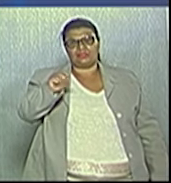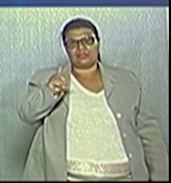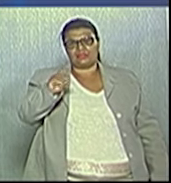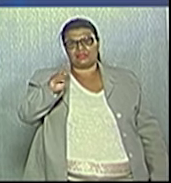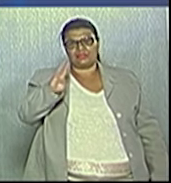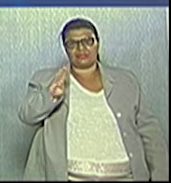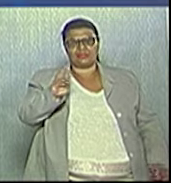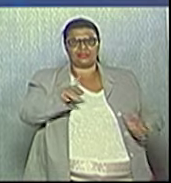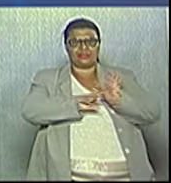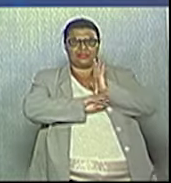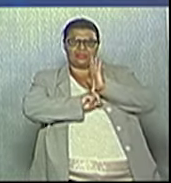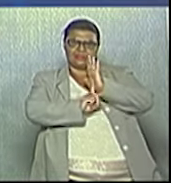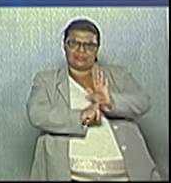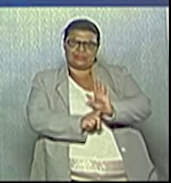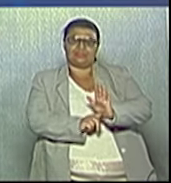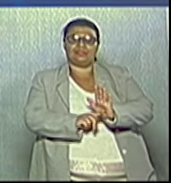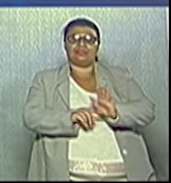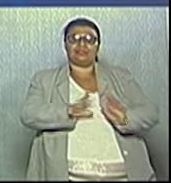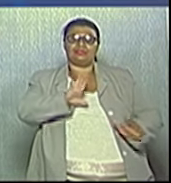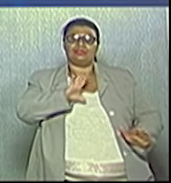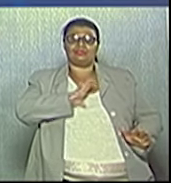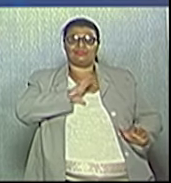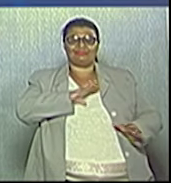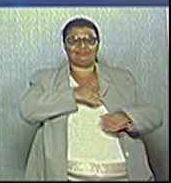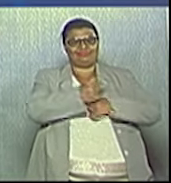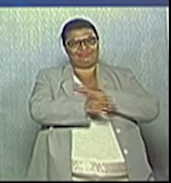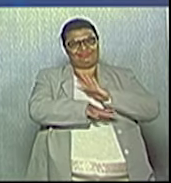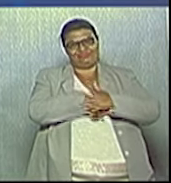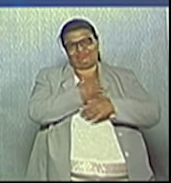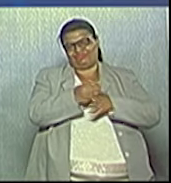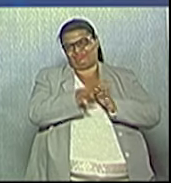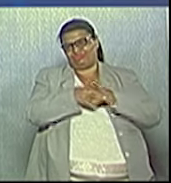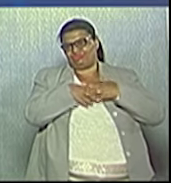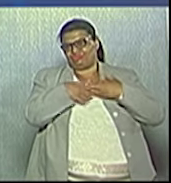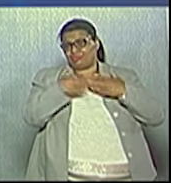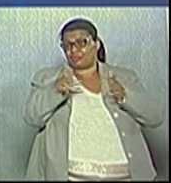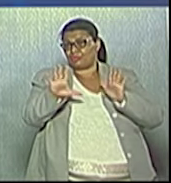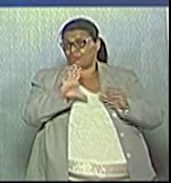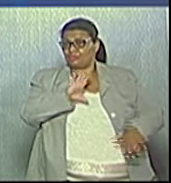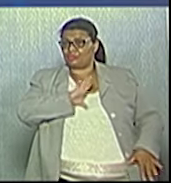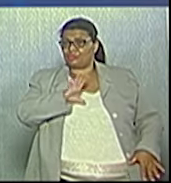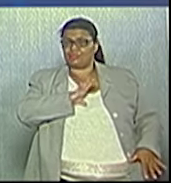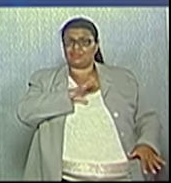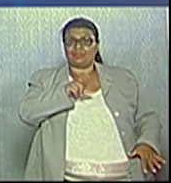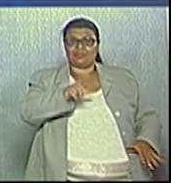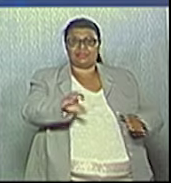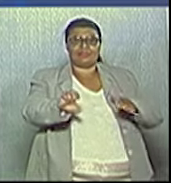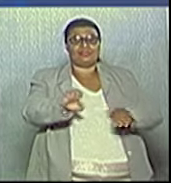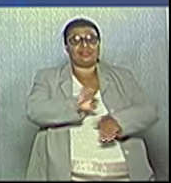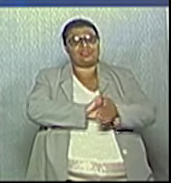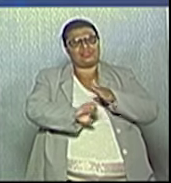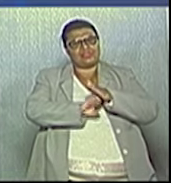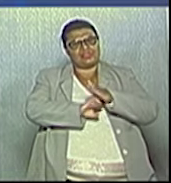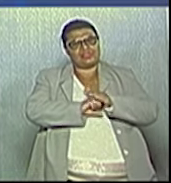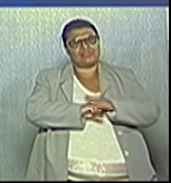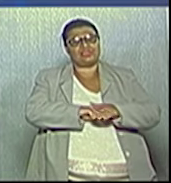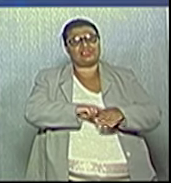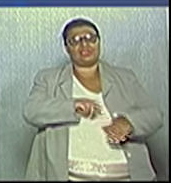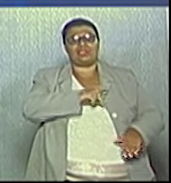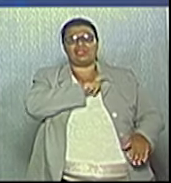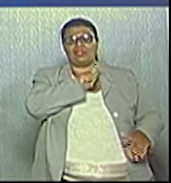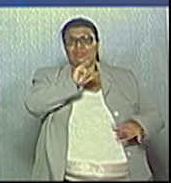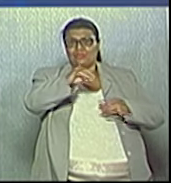cidade e fez uma das gestões mais desastrosas da cidade. O senhor foi secretário municipal em 1997, secretário